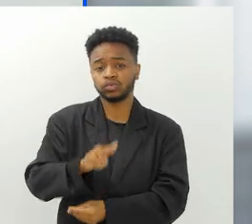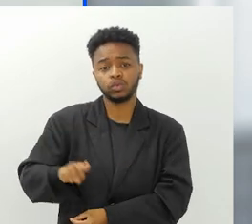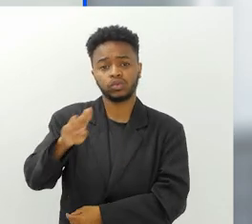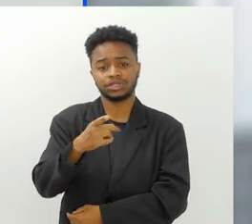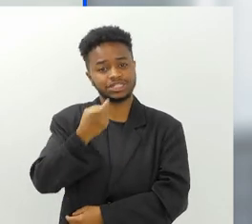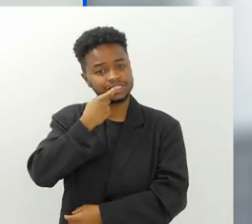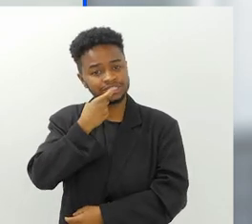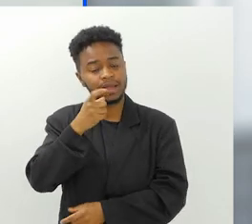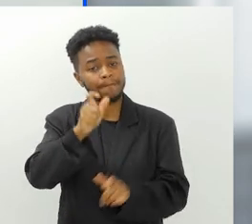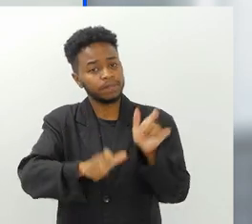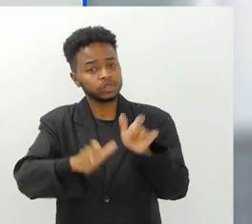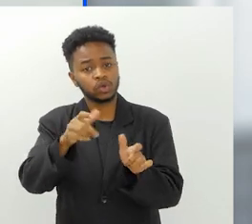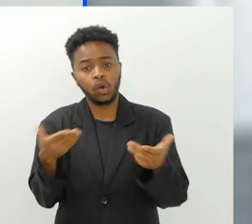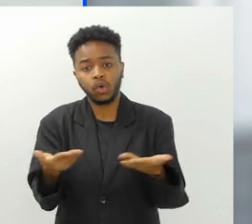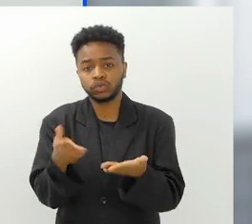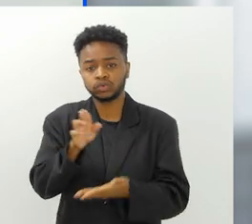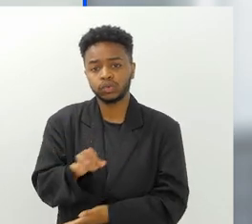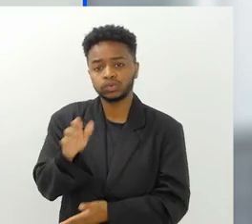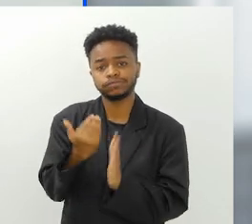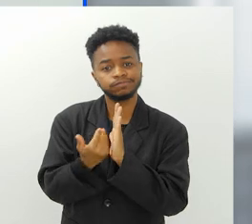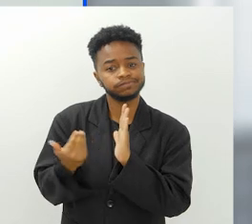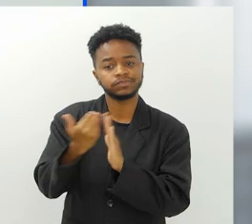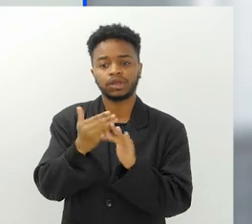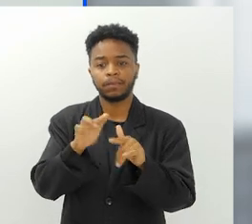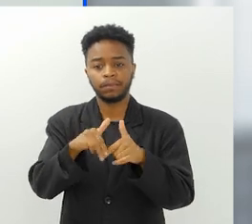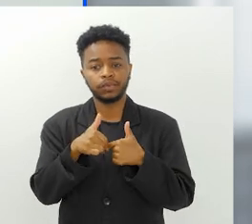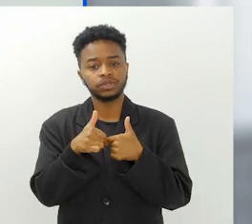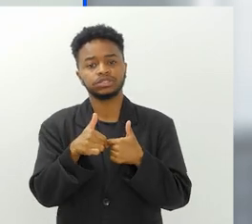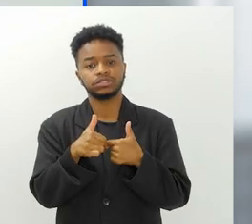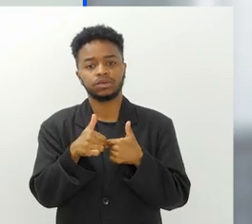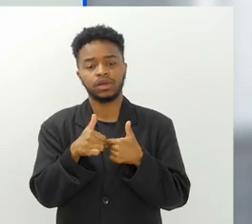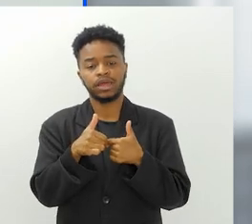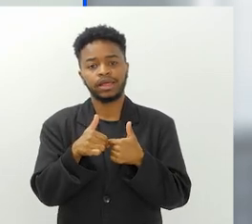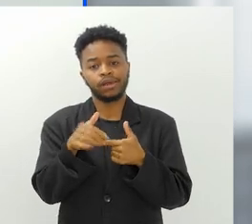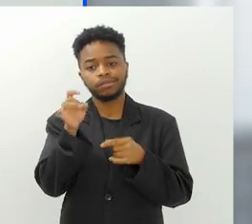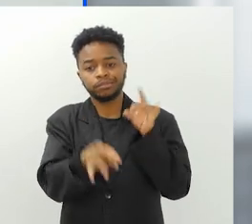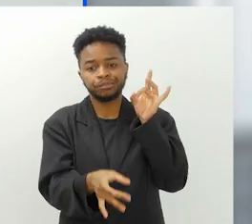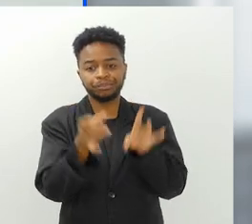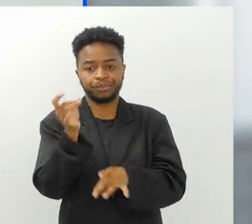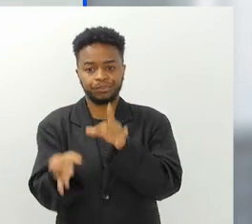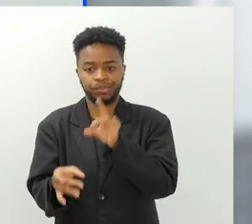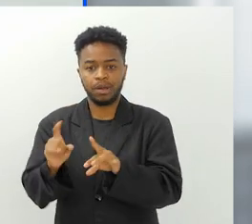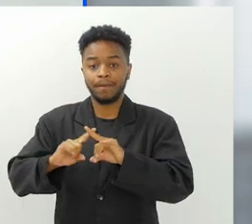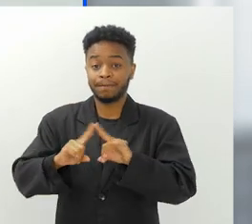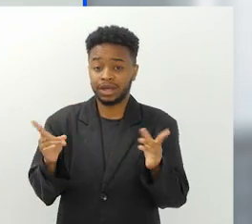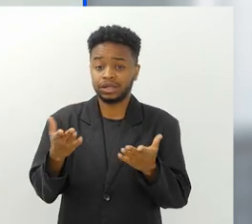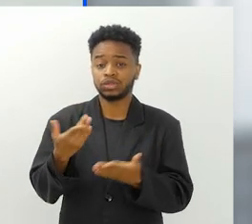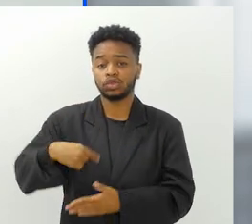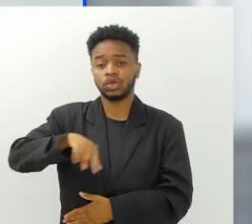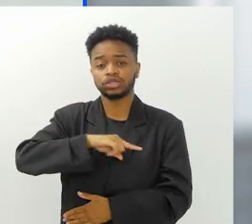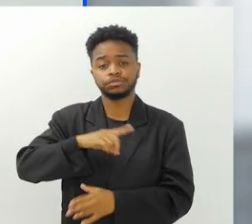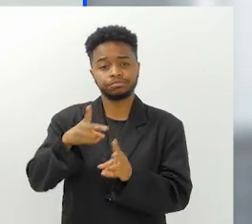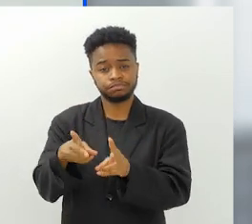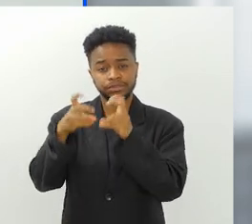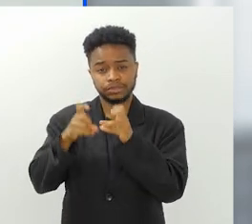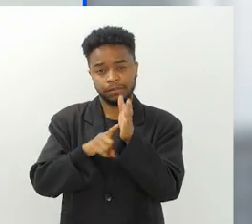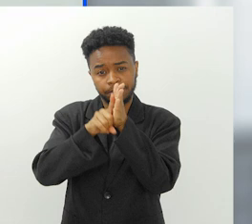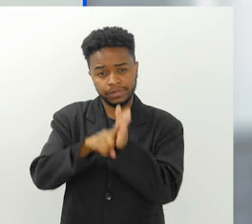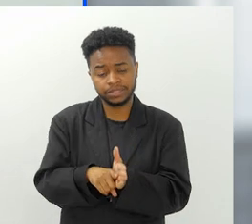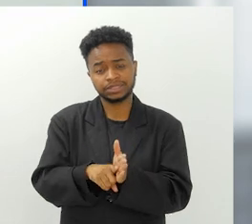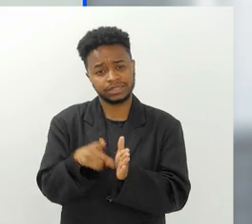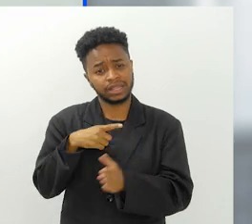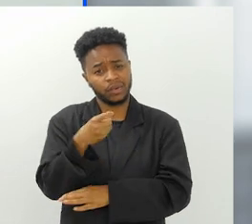consequência do uso do plástico por pessoa hoje no mundo por causa desse volume de plástico de uso único sendo gerado. E a gente viu, né? Na nossa